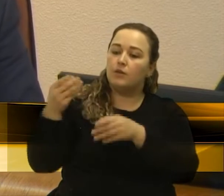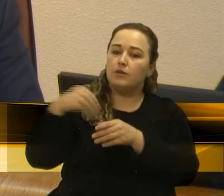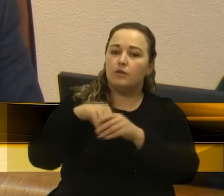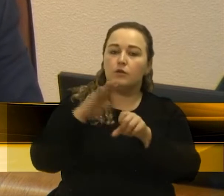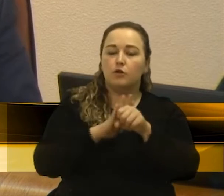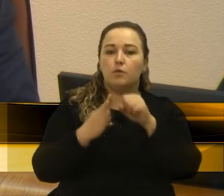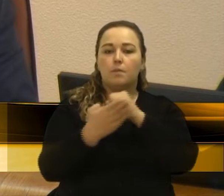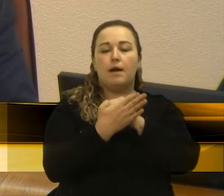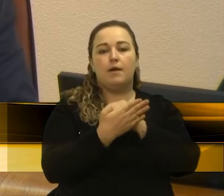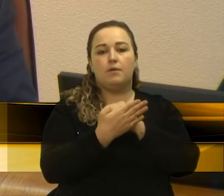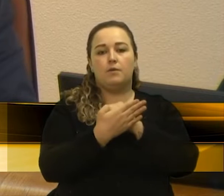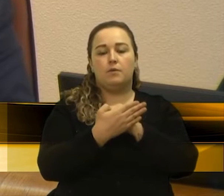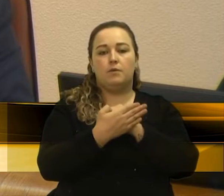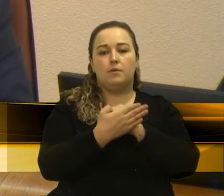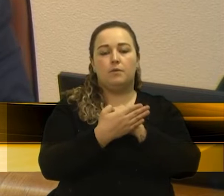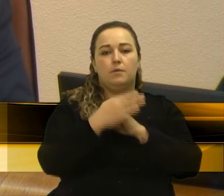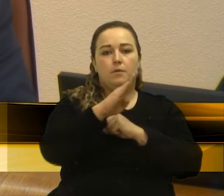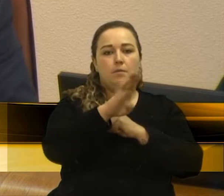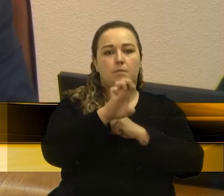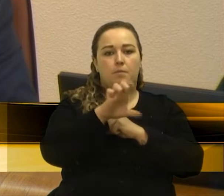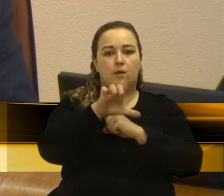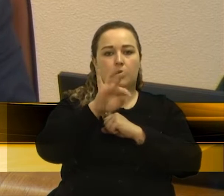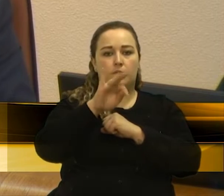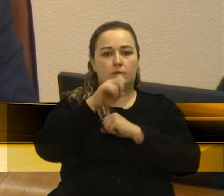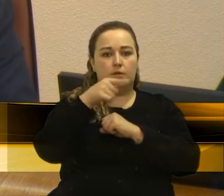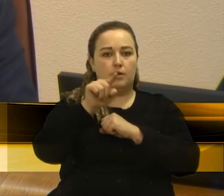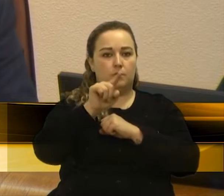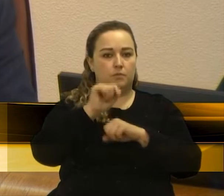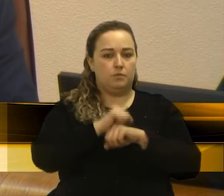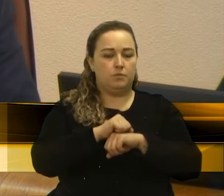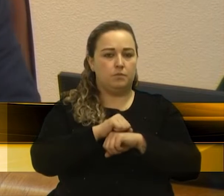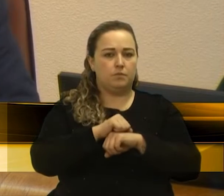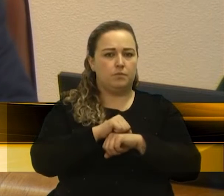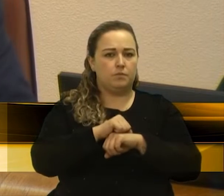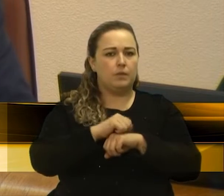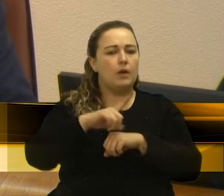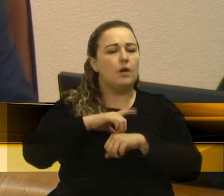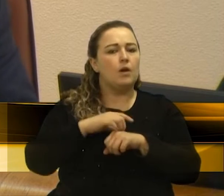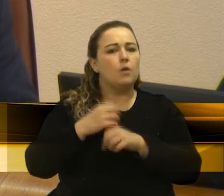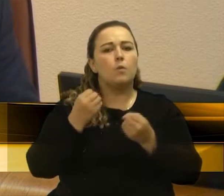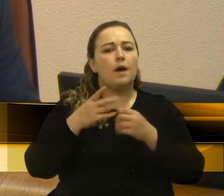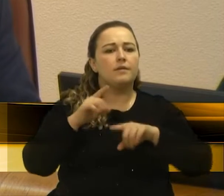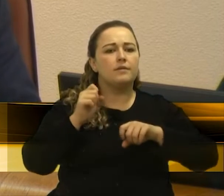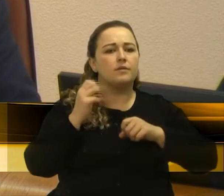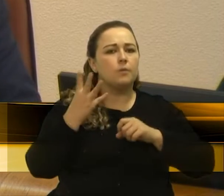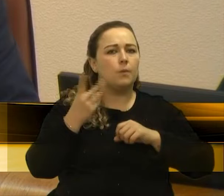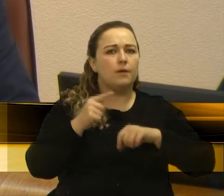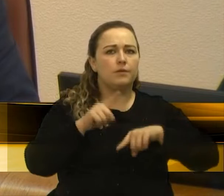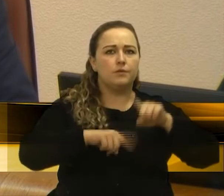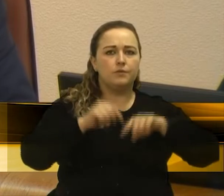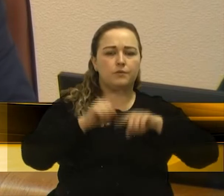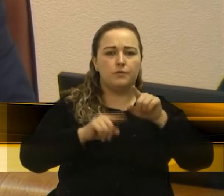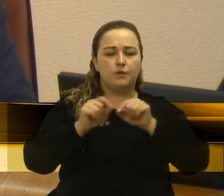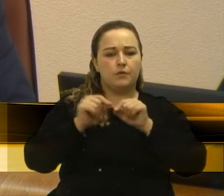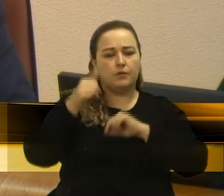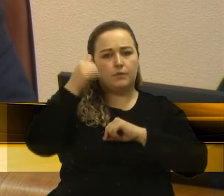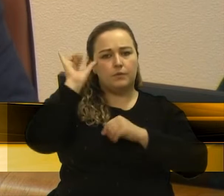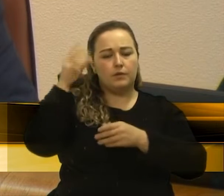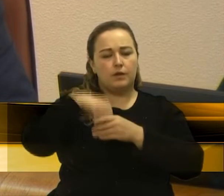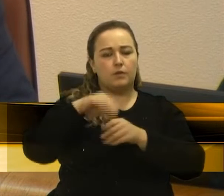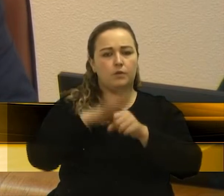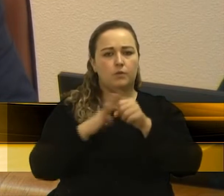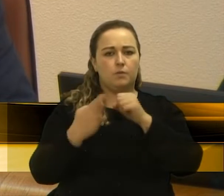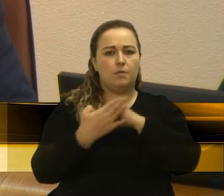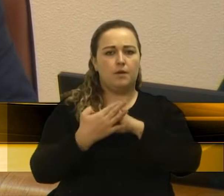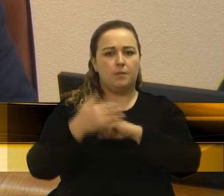comunidade. O senhor falou que quatro secretários foram lá no Euséu Betrano de Que ações foram feitas de forma efetiva de prevenção no Euséu Betrano de Queiroz?